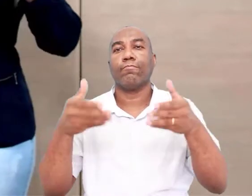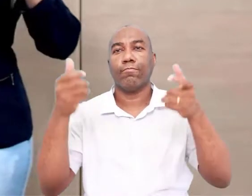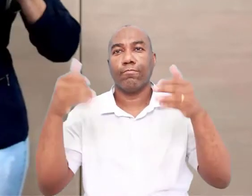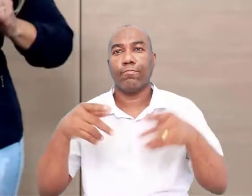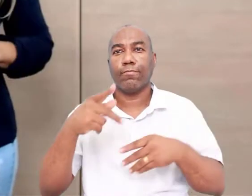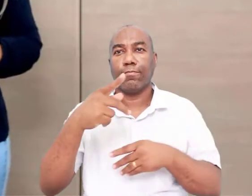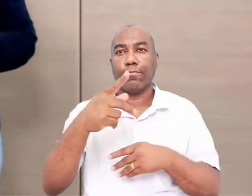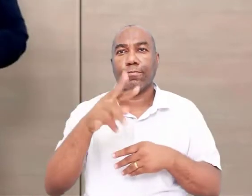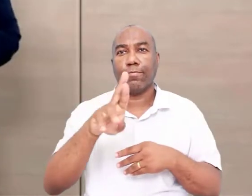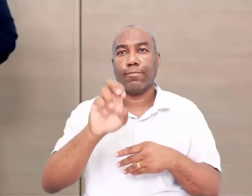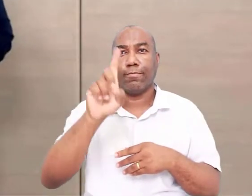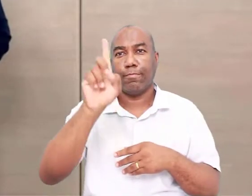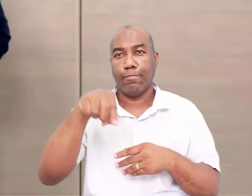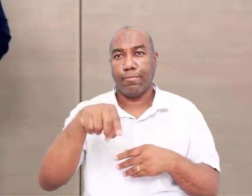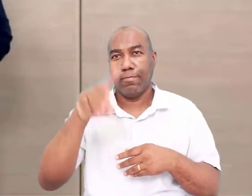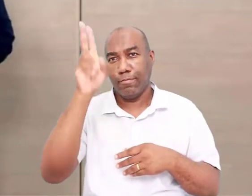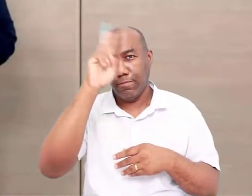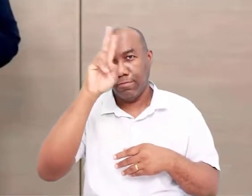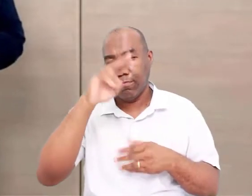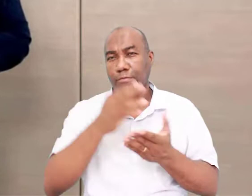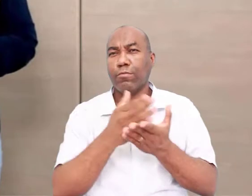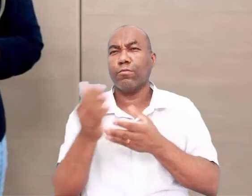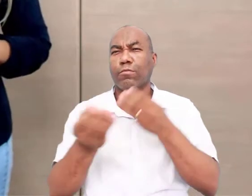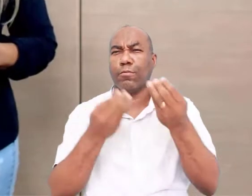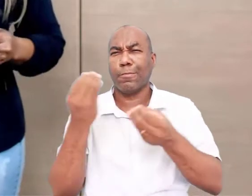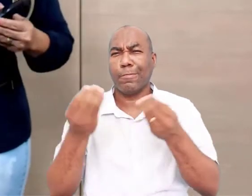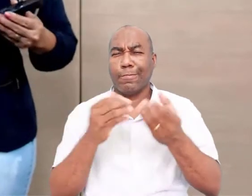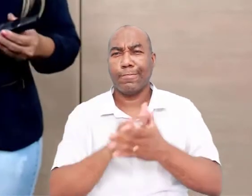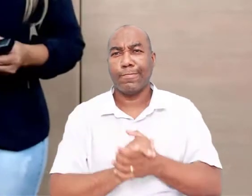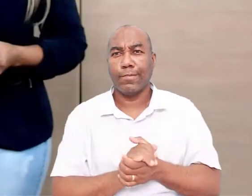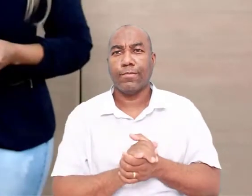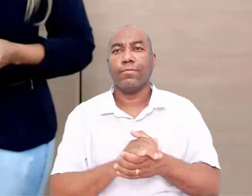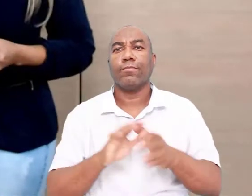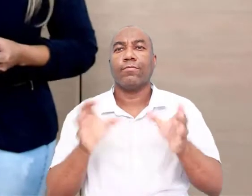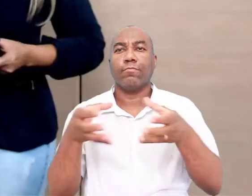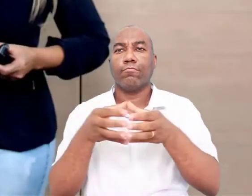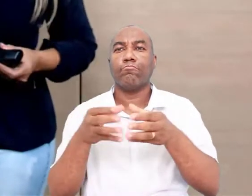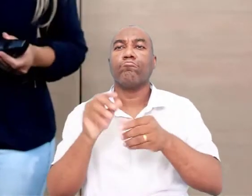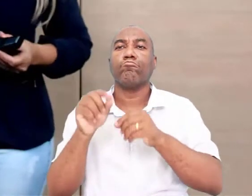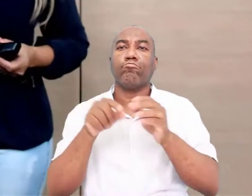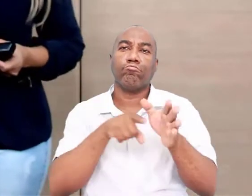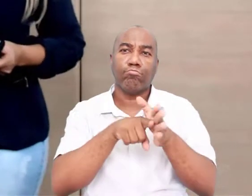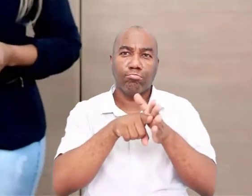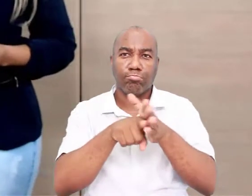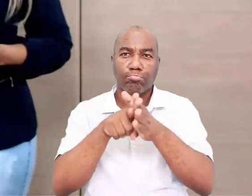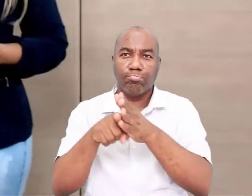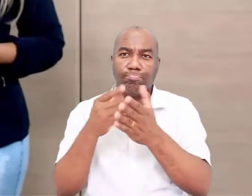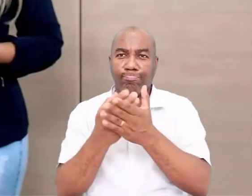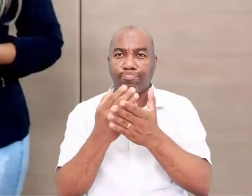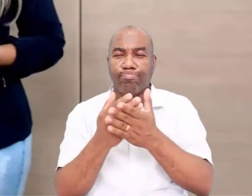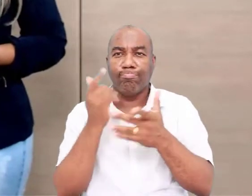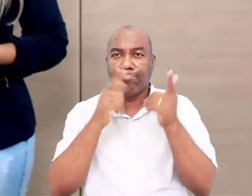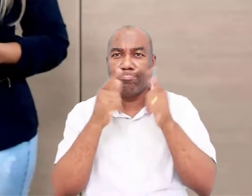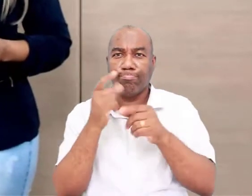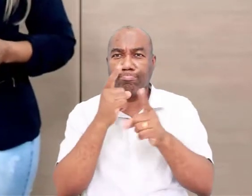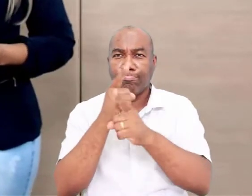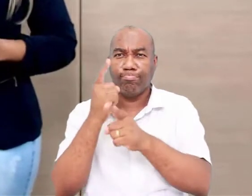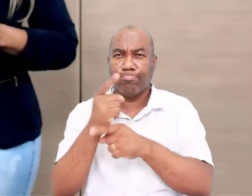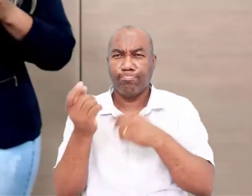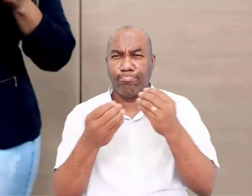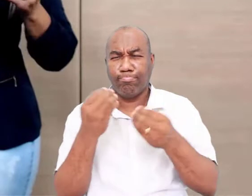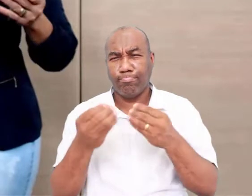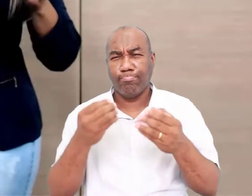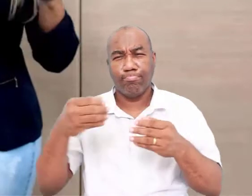a formação das primeiras civilizações. Segundo o eurocentrismo, onde teria surgido as civilizações mais